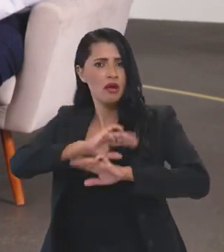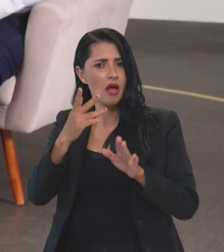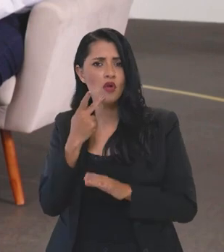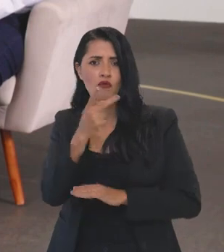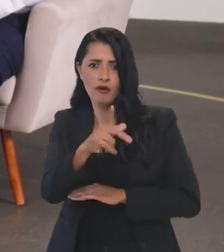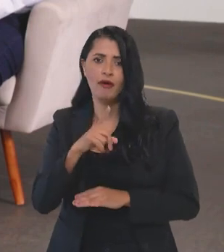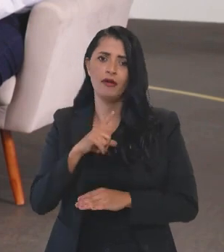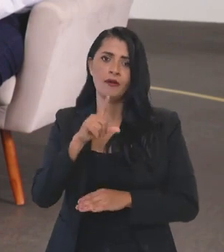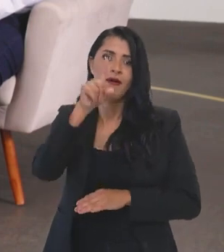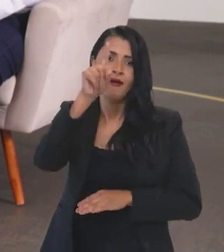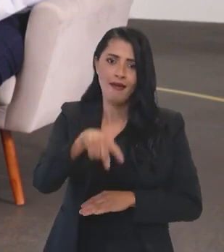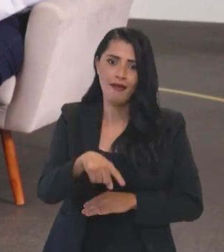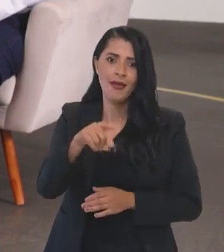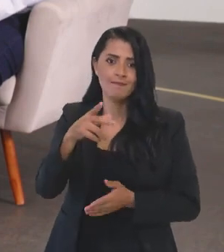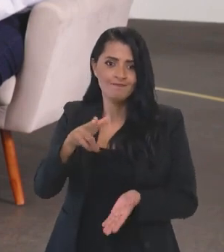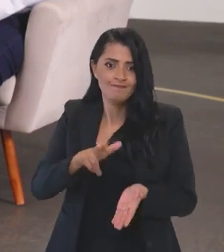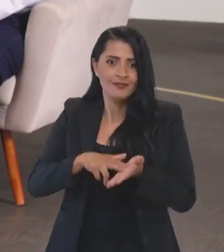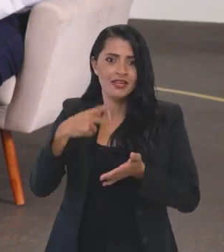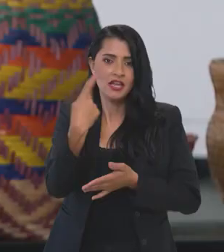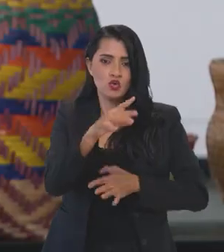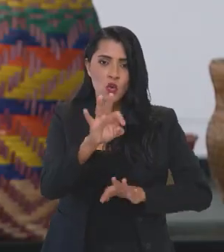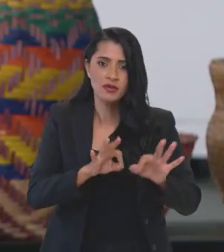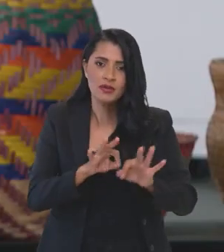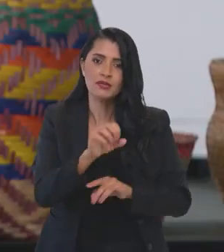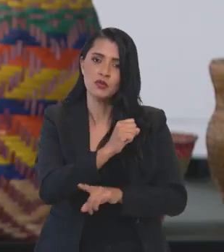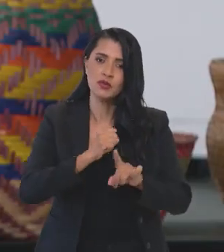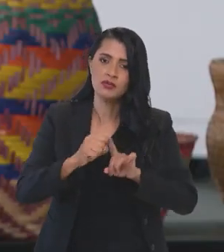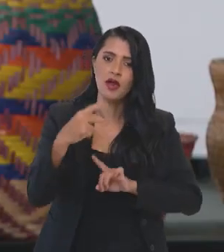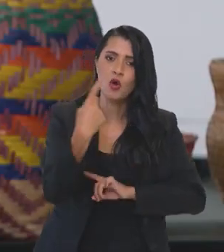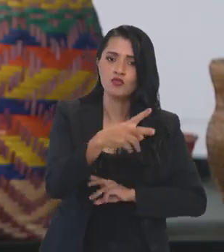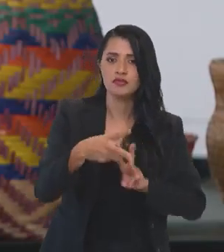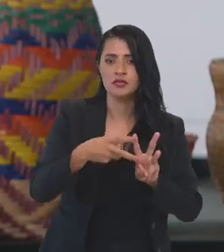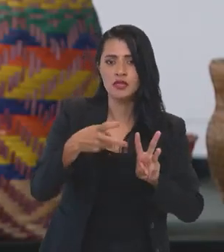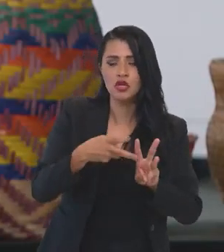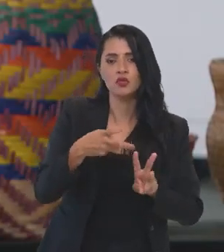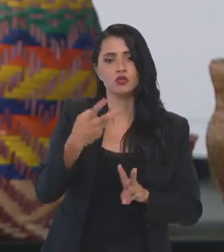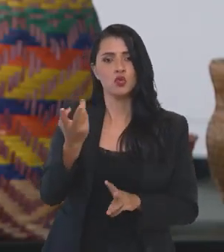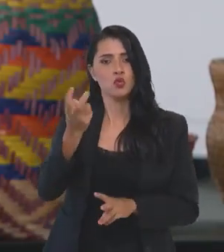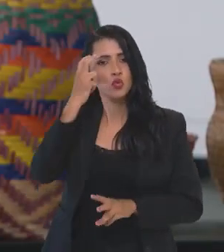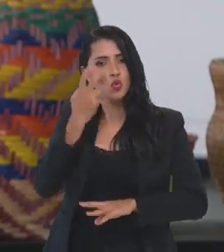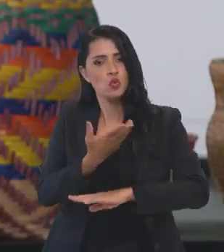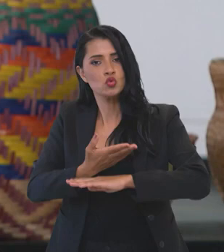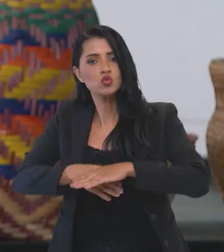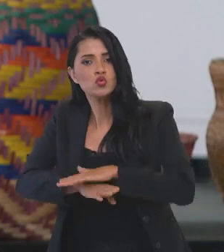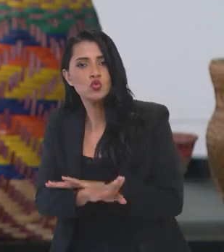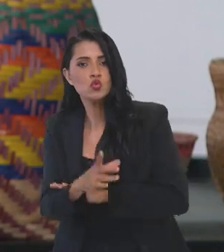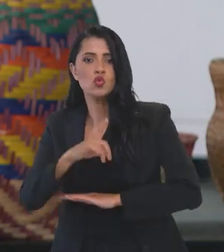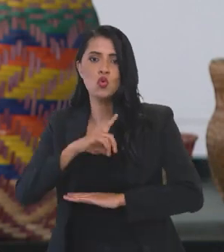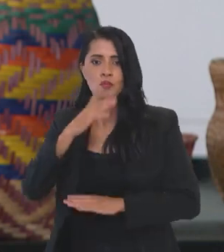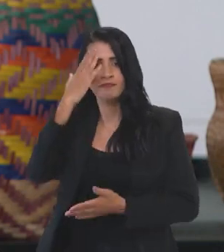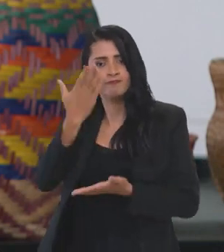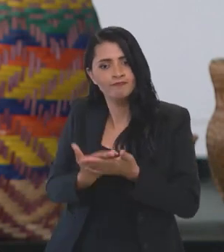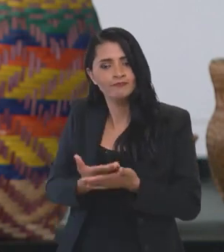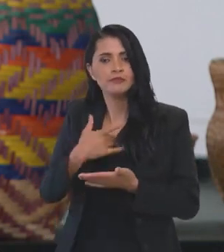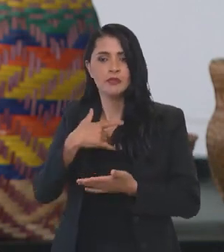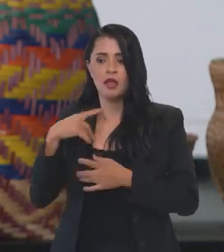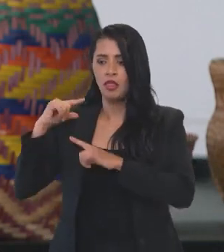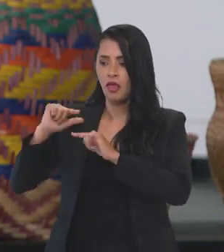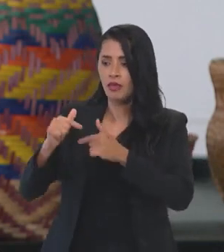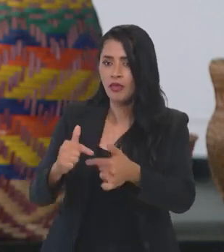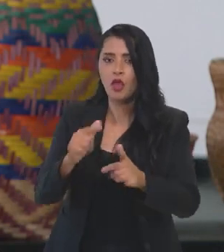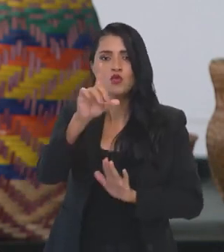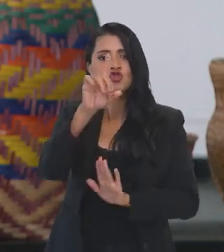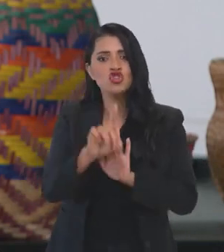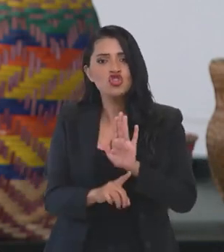uma forma bem clara, são reconhecidos aos indígenas, sua organização social, o uso, os costumes, crenças, tradições e os direitos